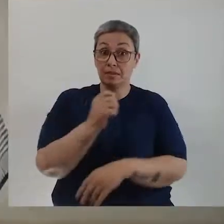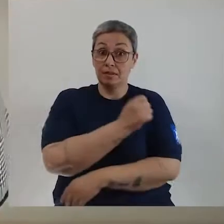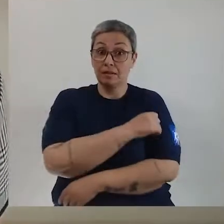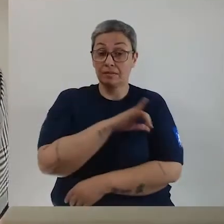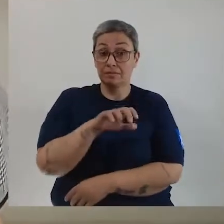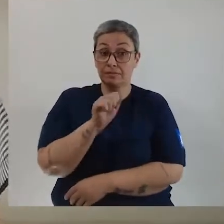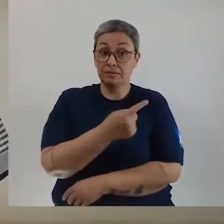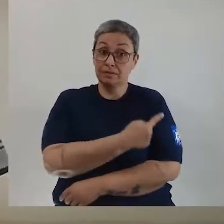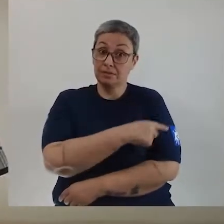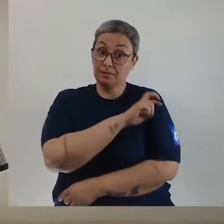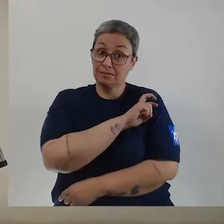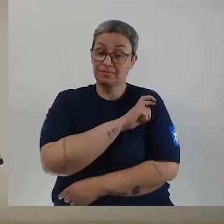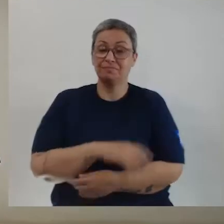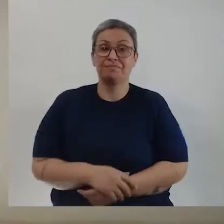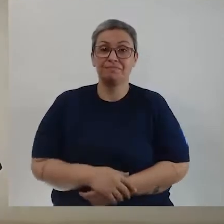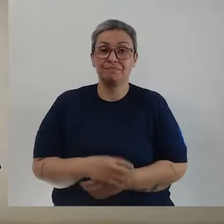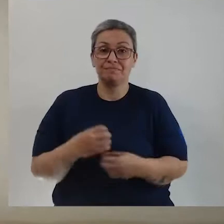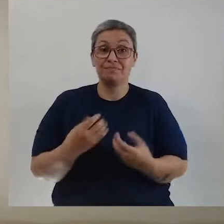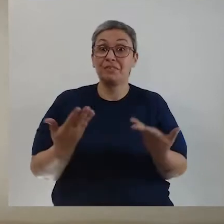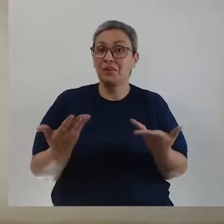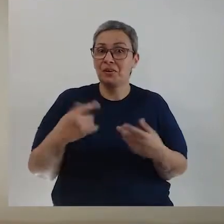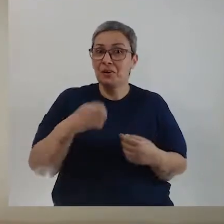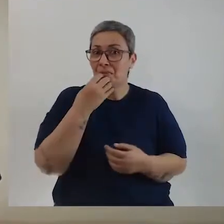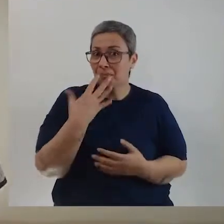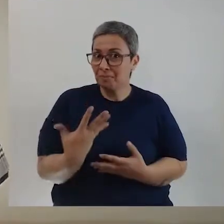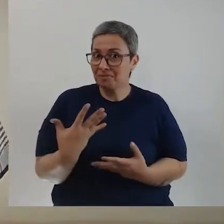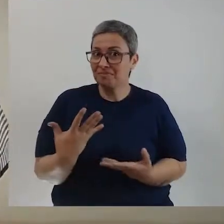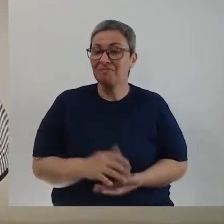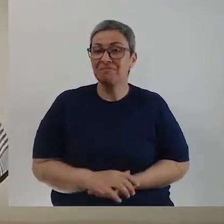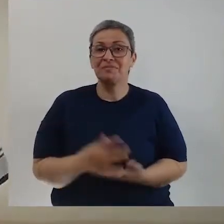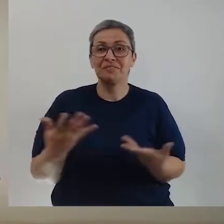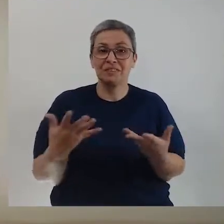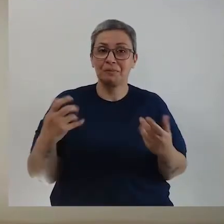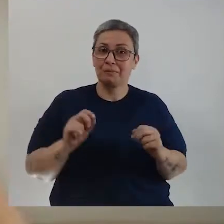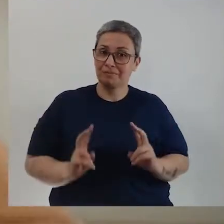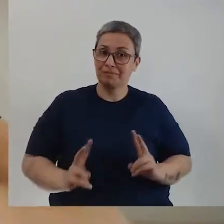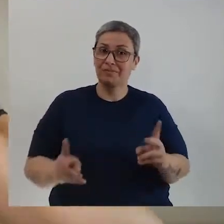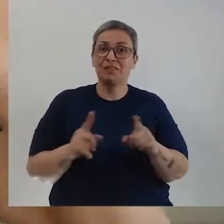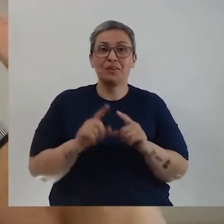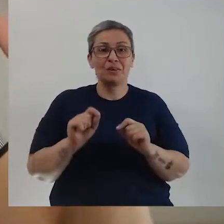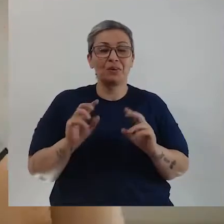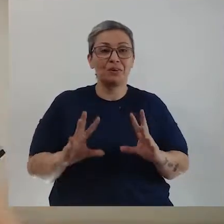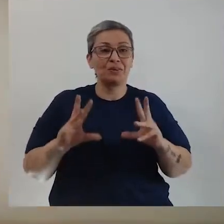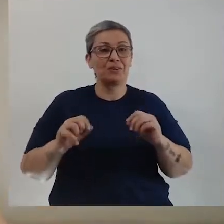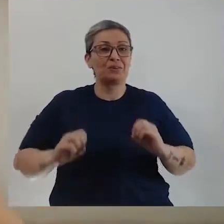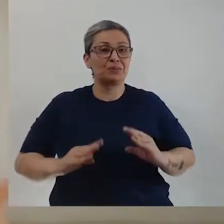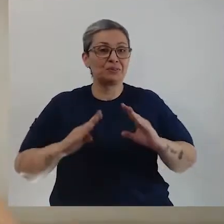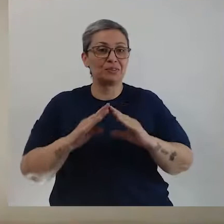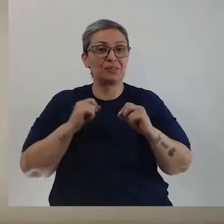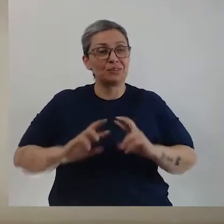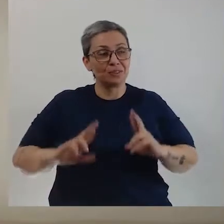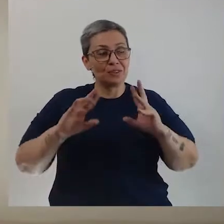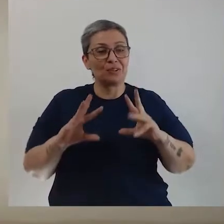Olá, educandos e educandas da EJA, do Ciclo 1. Como é que vocês estão? Bom, como sempre, como em todos